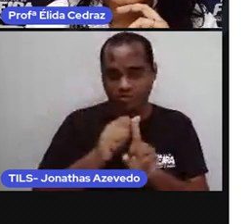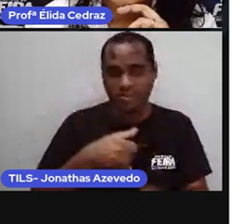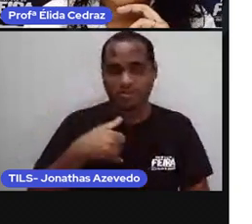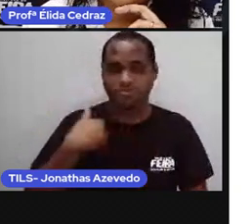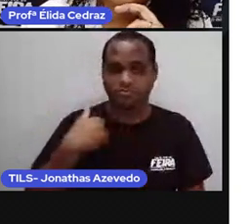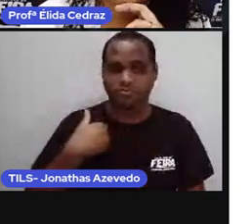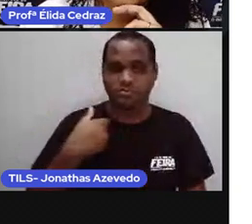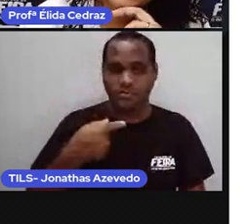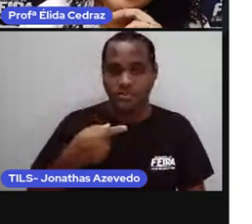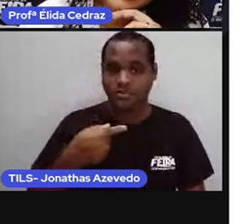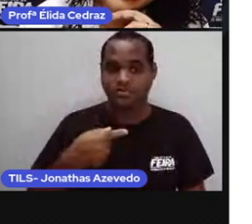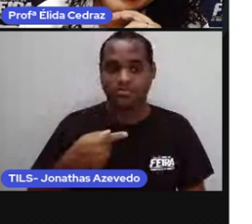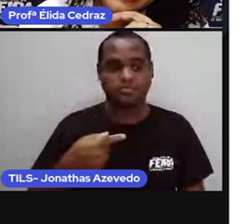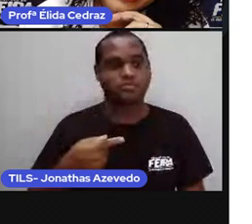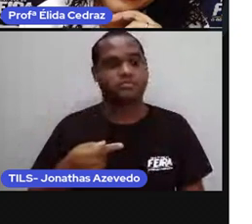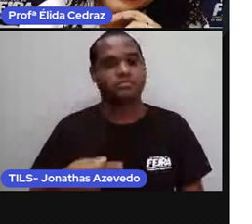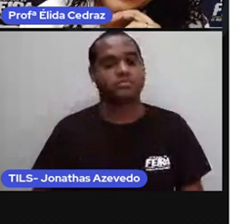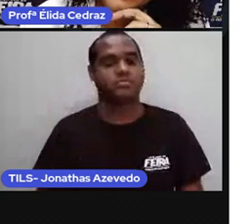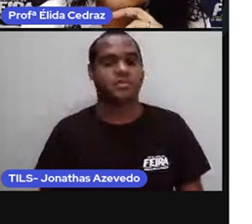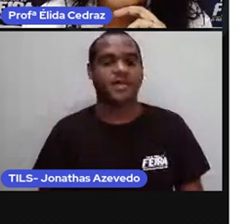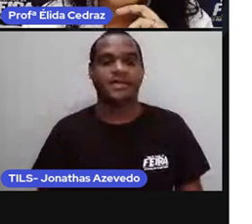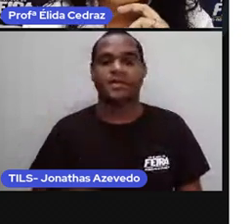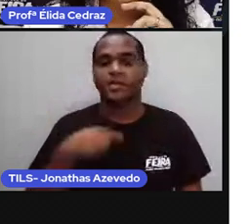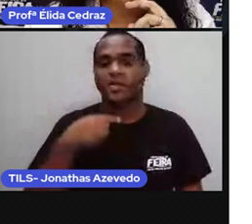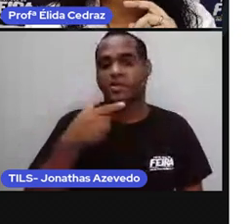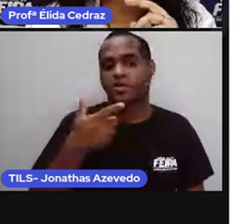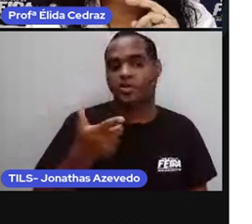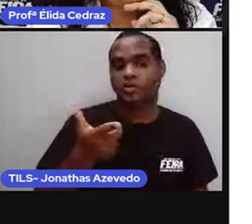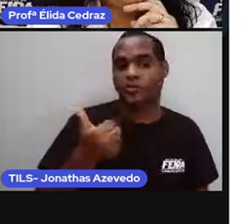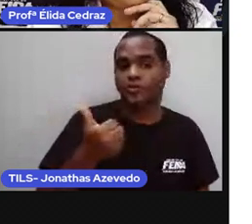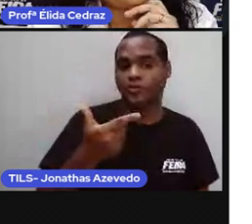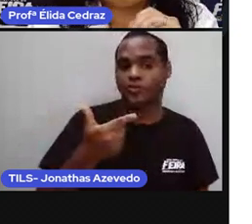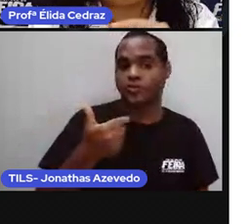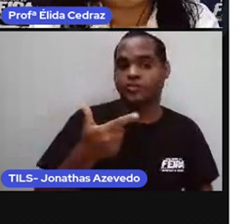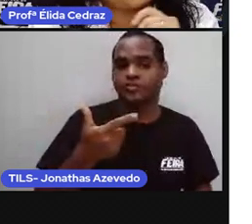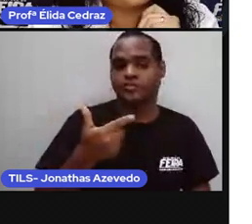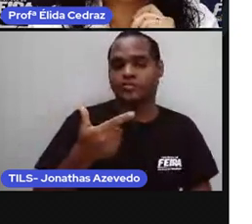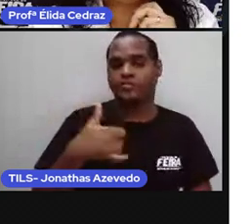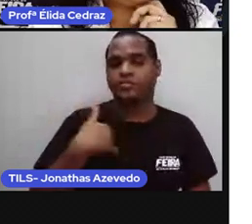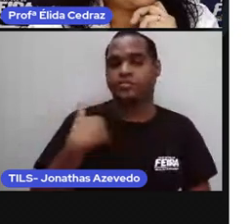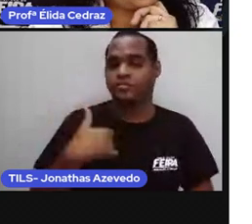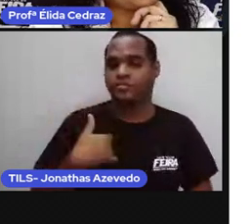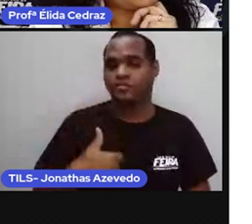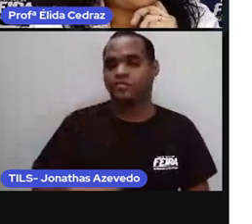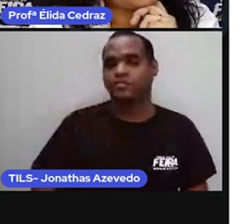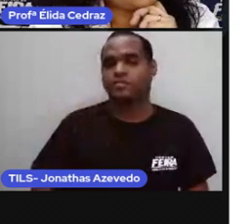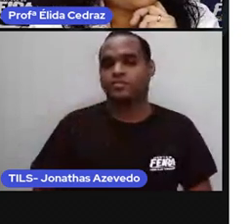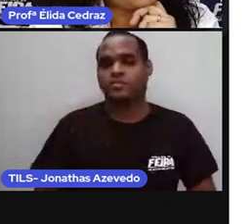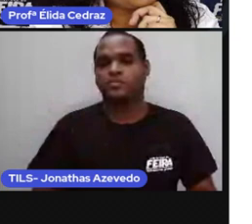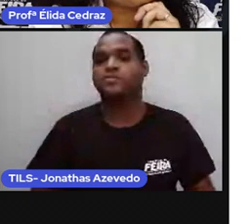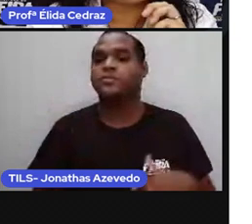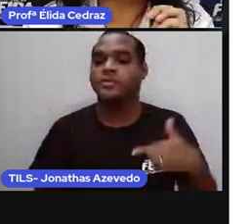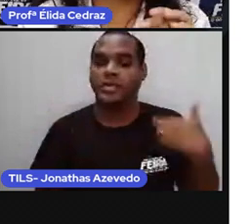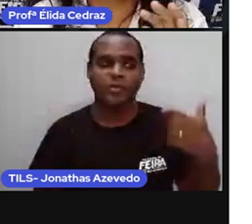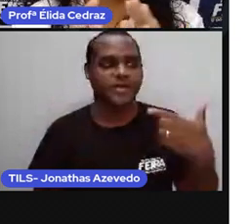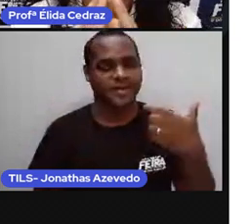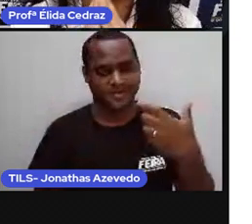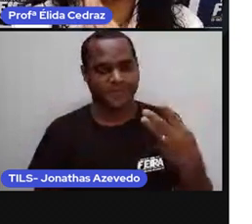Com doze anos. E Rebeca aos vinte e três anos.